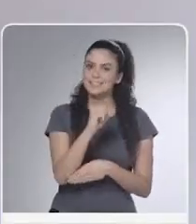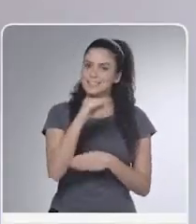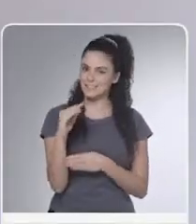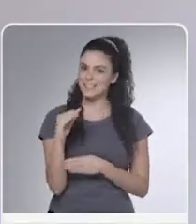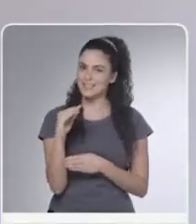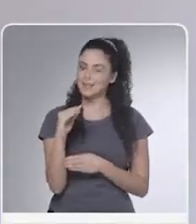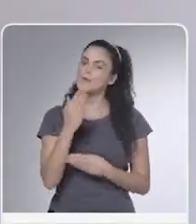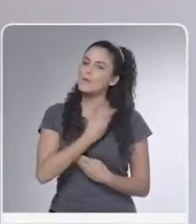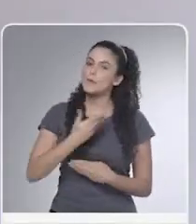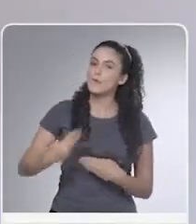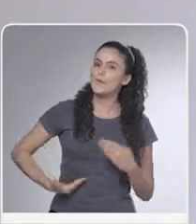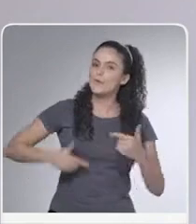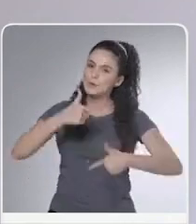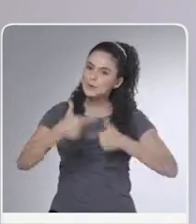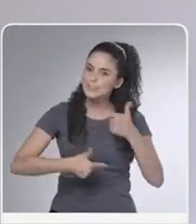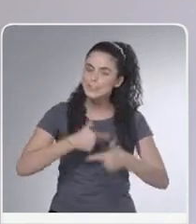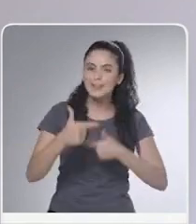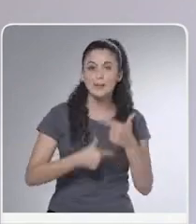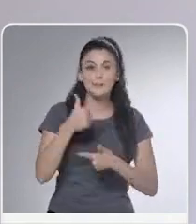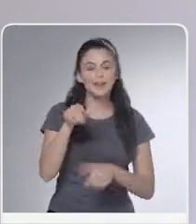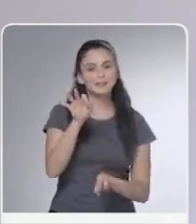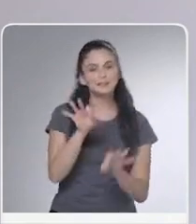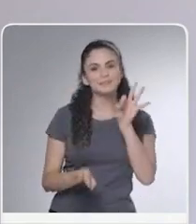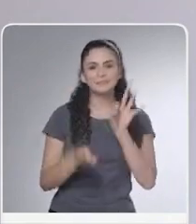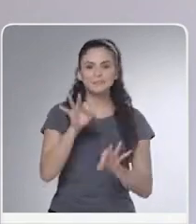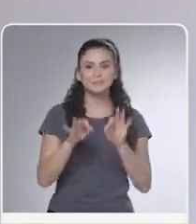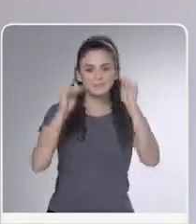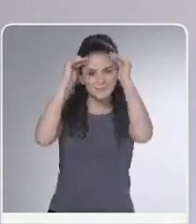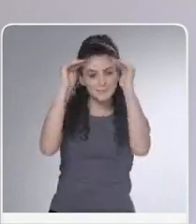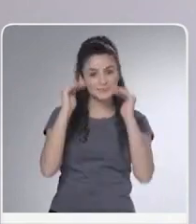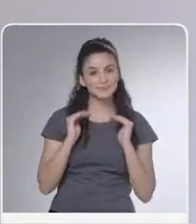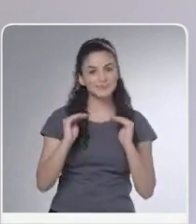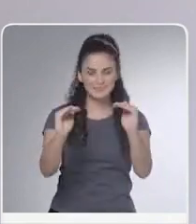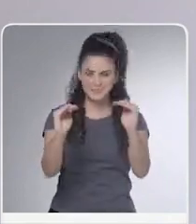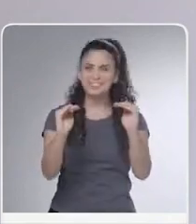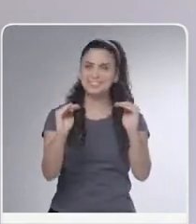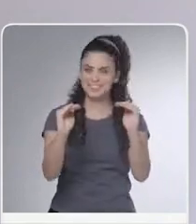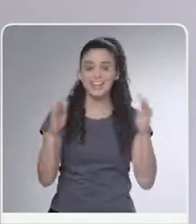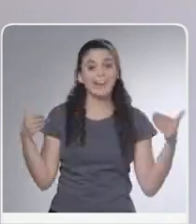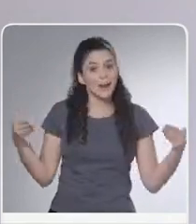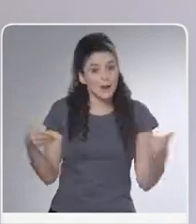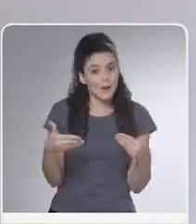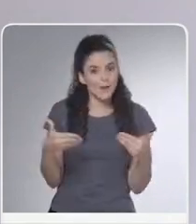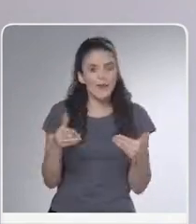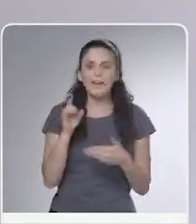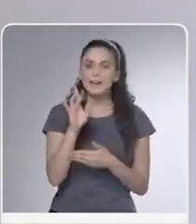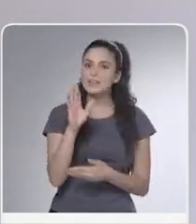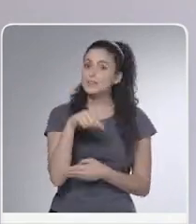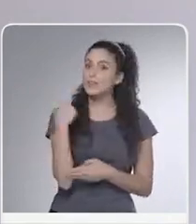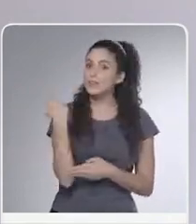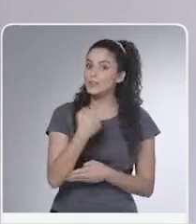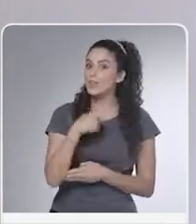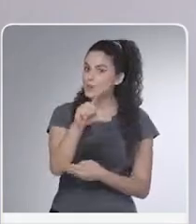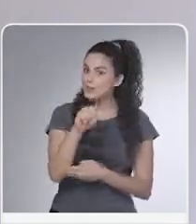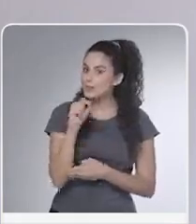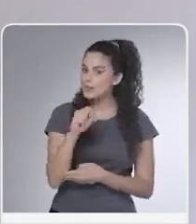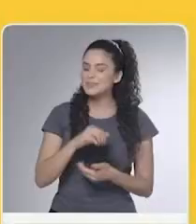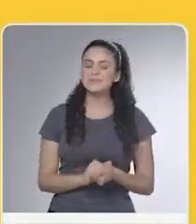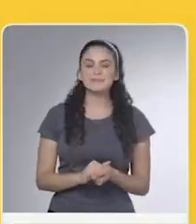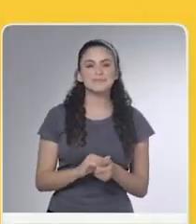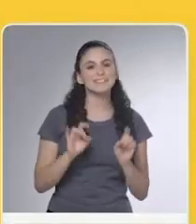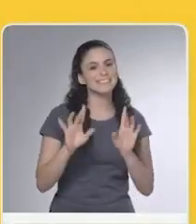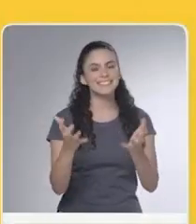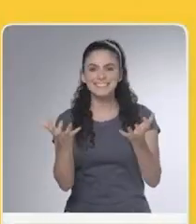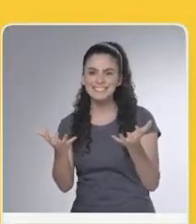Santa Catarina, com o governo do trabalho, da justiça e do respeito. Agora, só depende de nós.